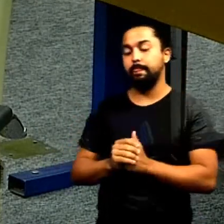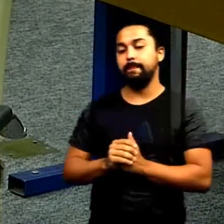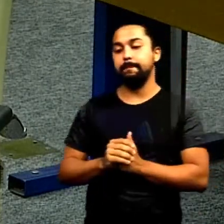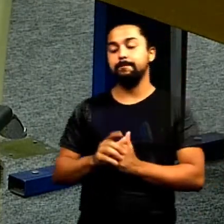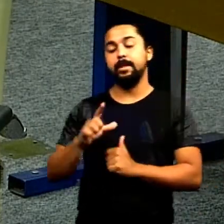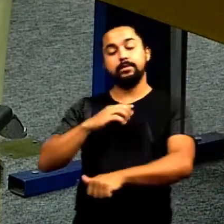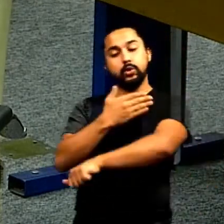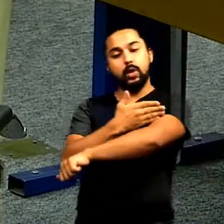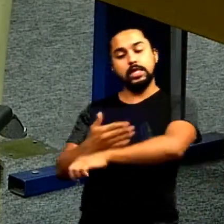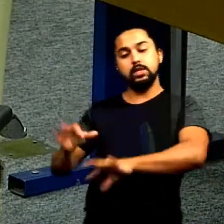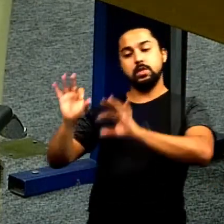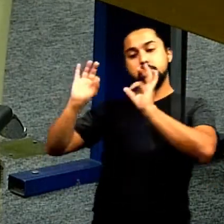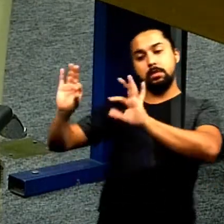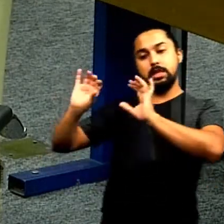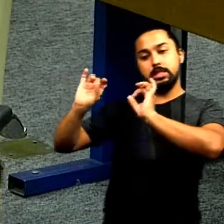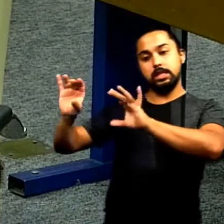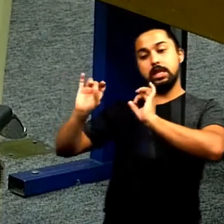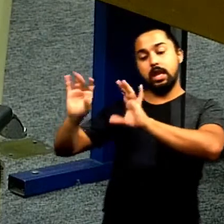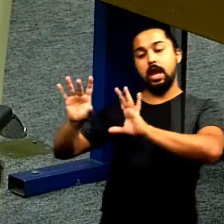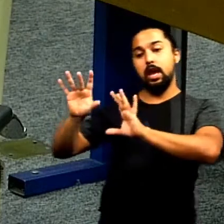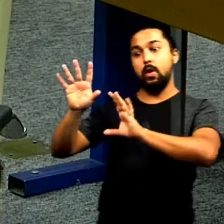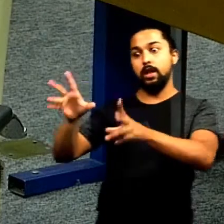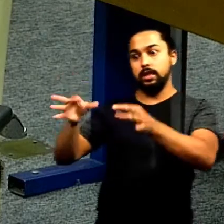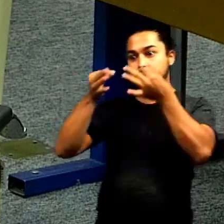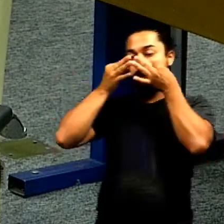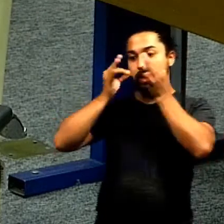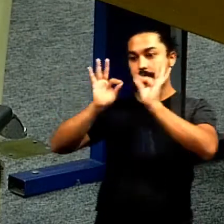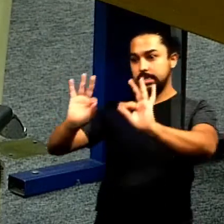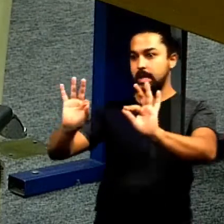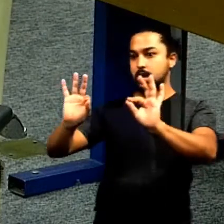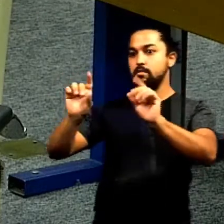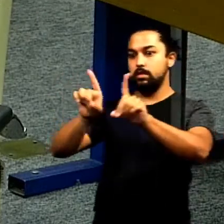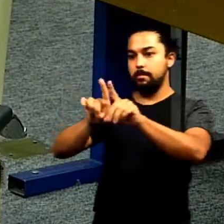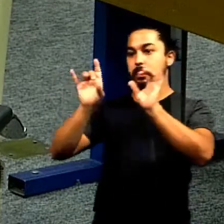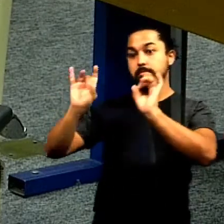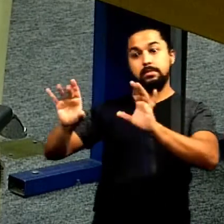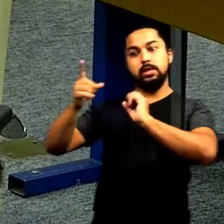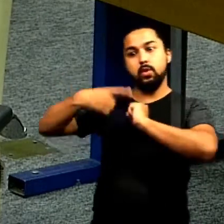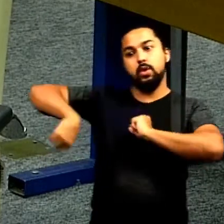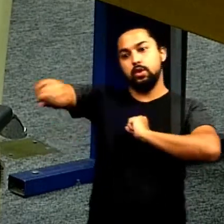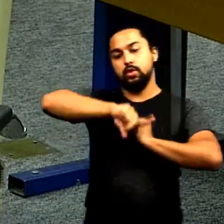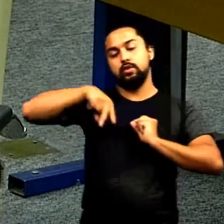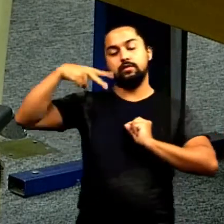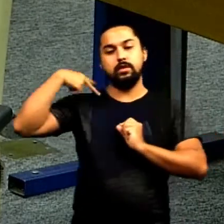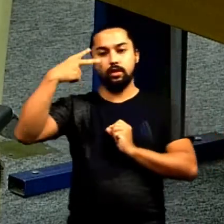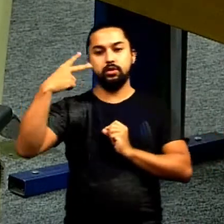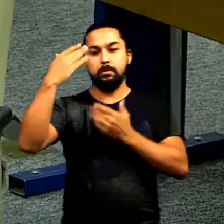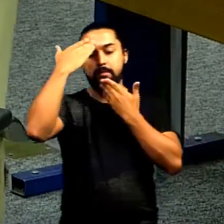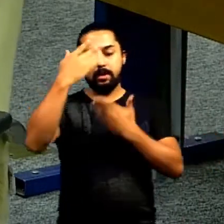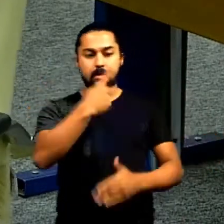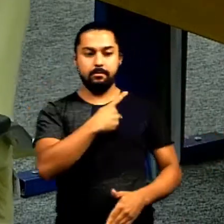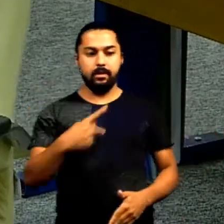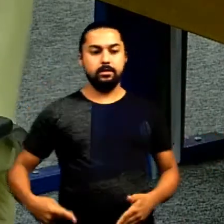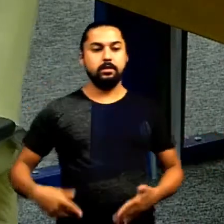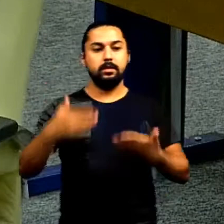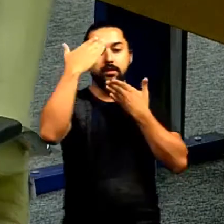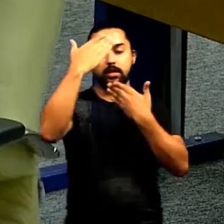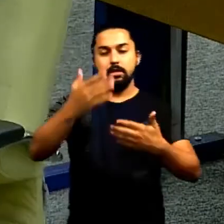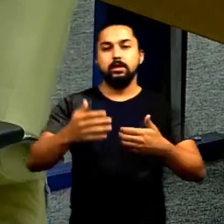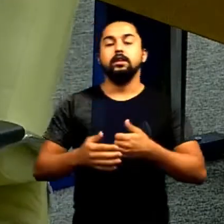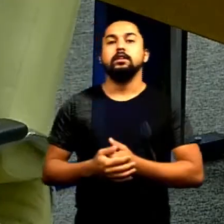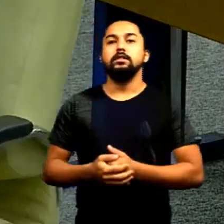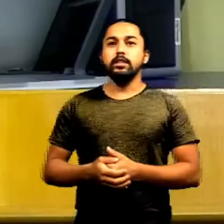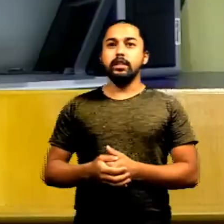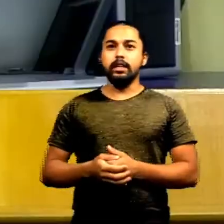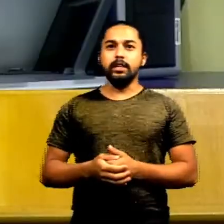tem uma educação especial e uma atenção especial a todos os vereadores eu tenho certeza disso agradeço senhor presidente essa oportunidade muito obrigado